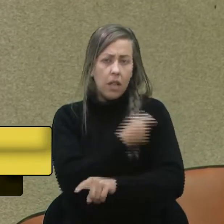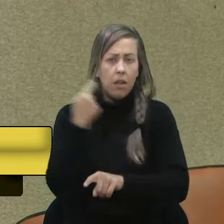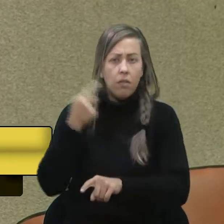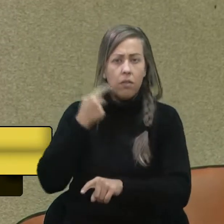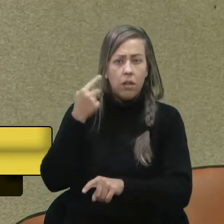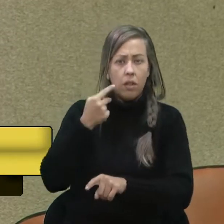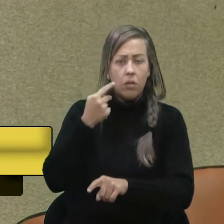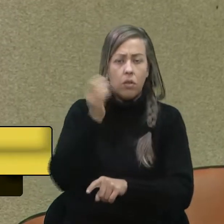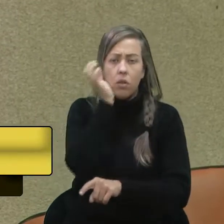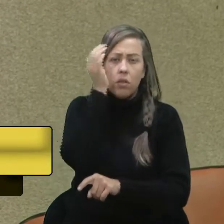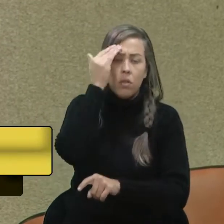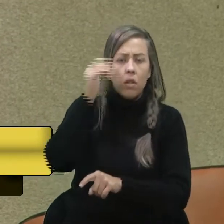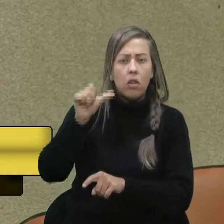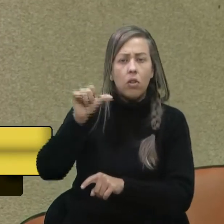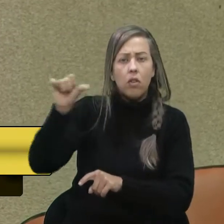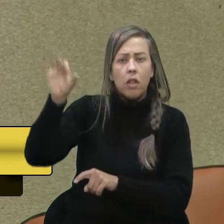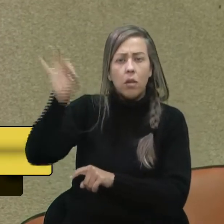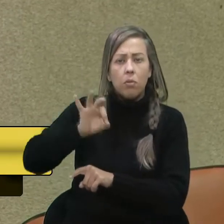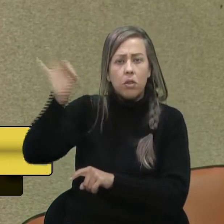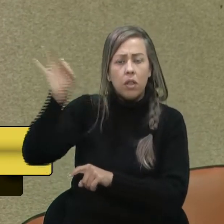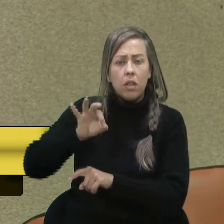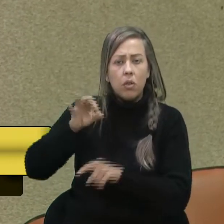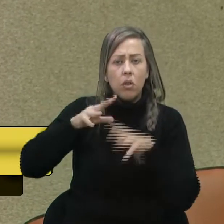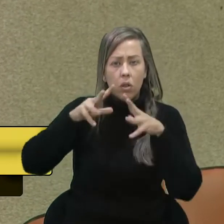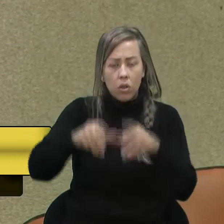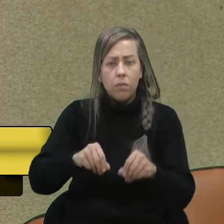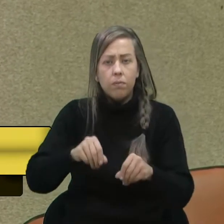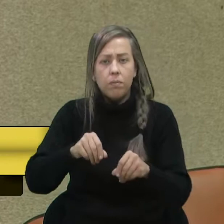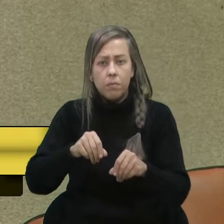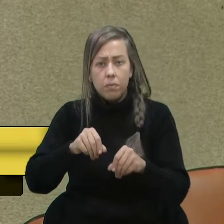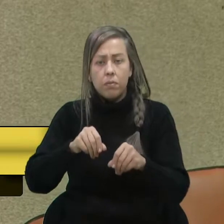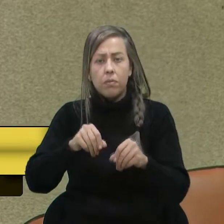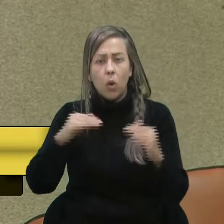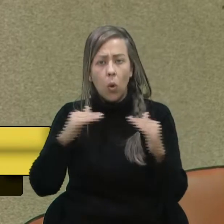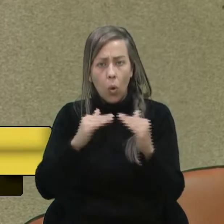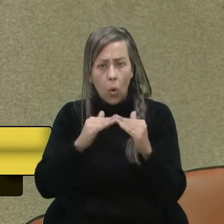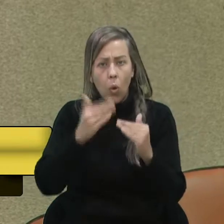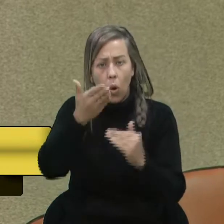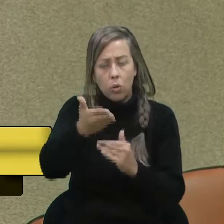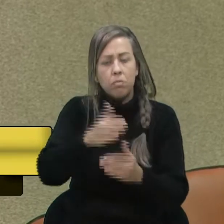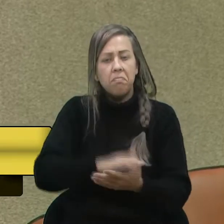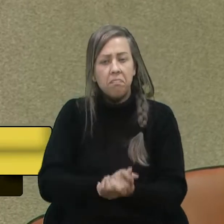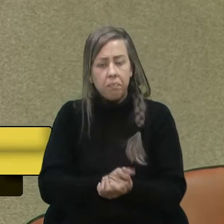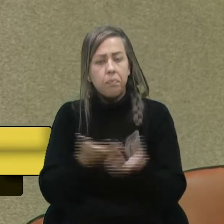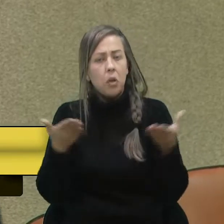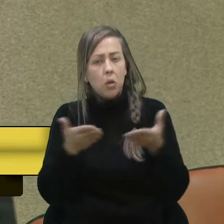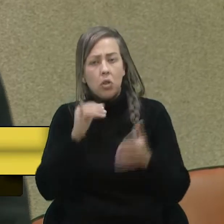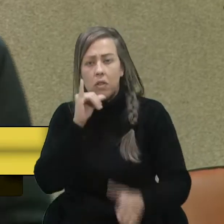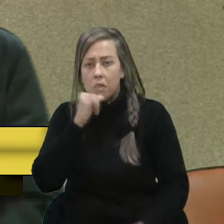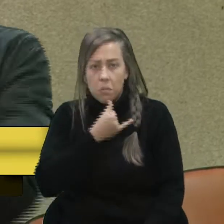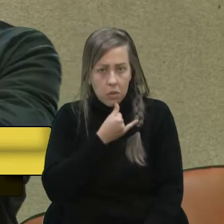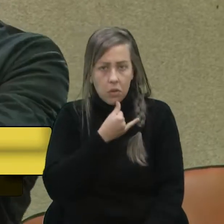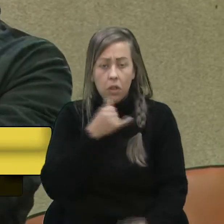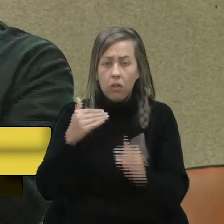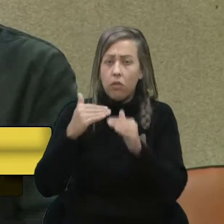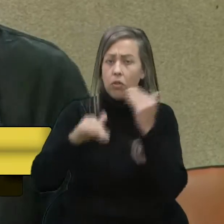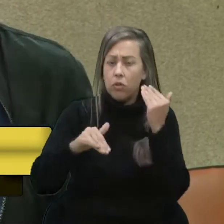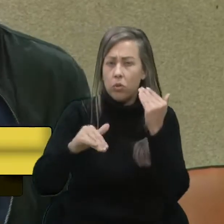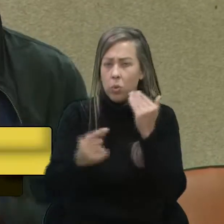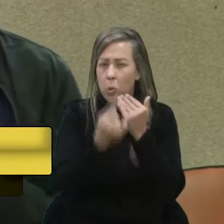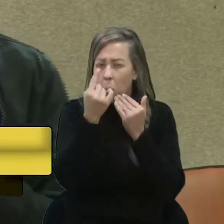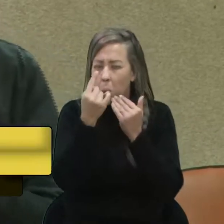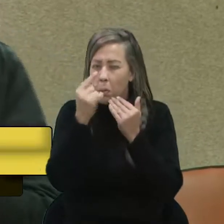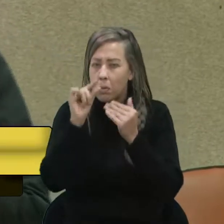vereador Filipe, 99,9% das vezes eu gosto de concordar com o senhor, e hoje, infelizmente, eu vou discordar, só de um